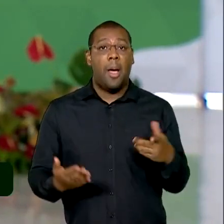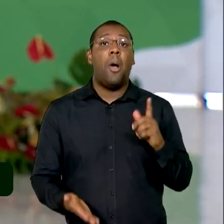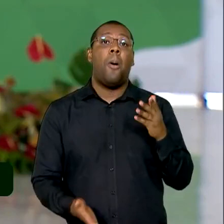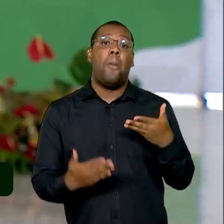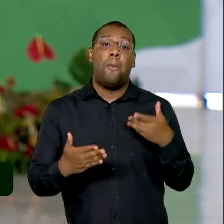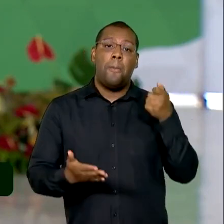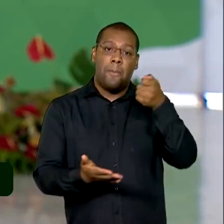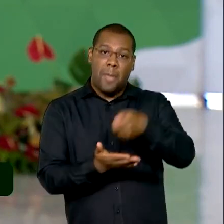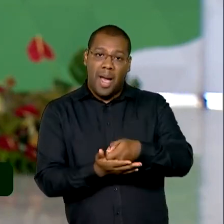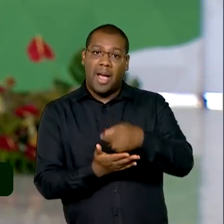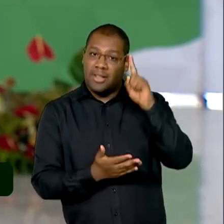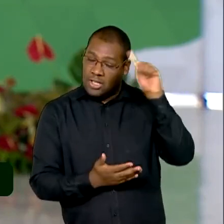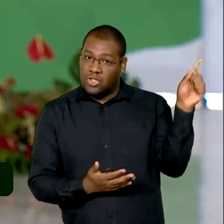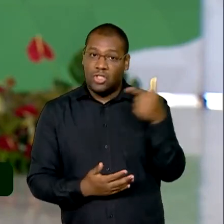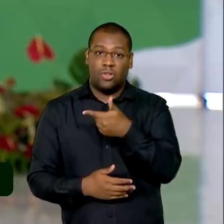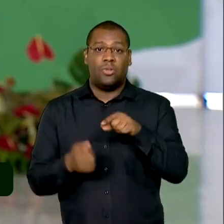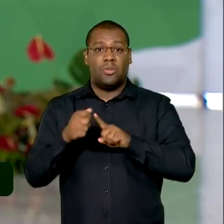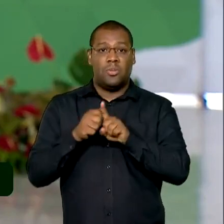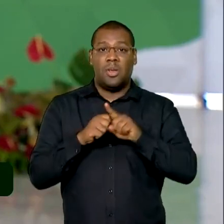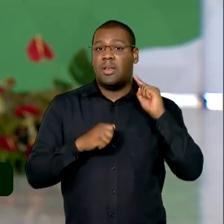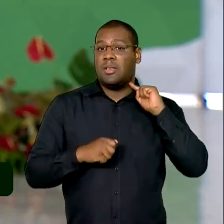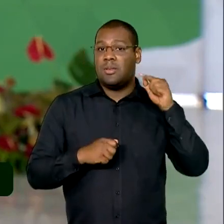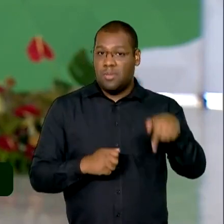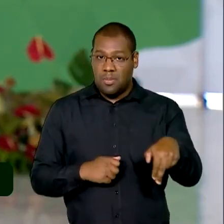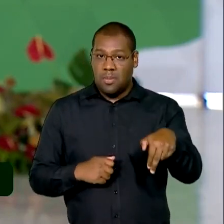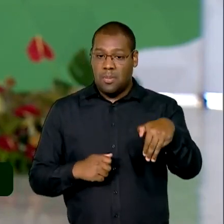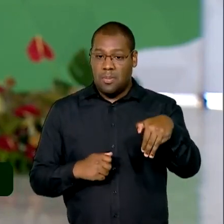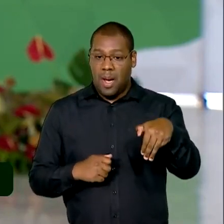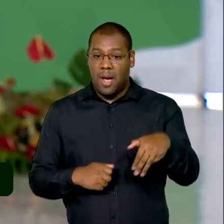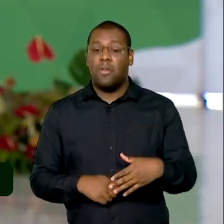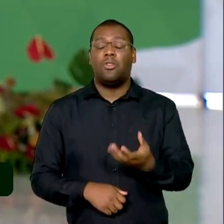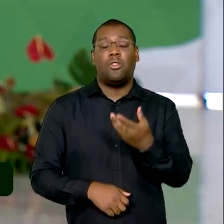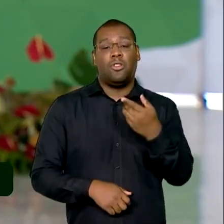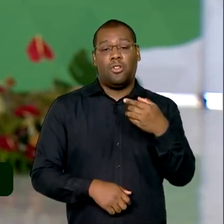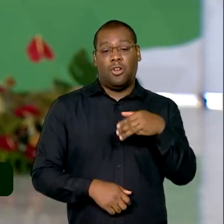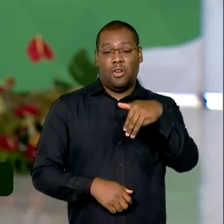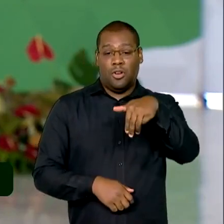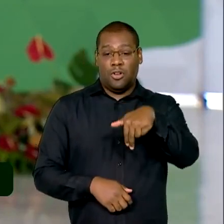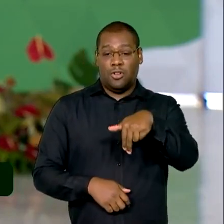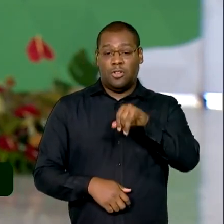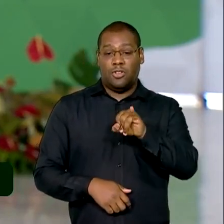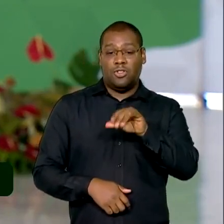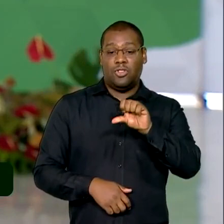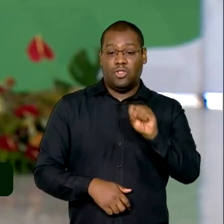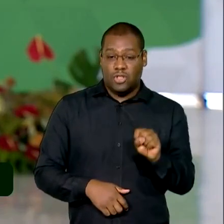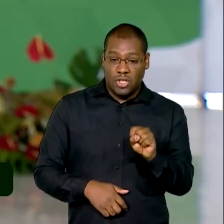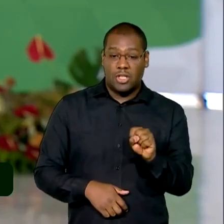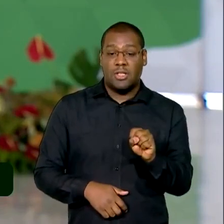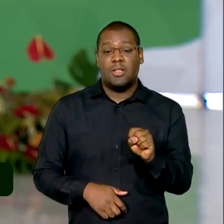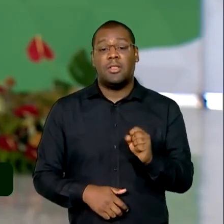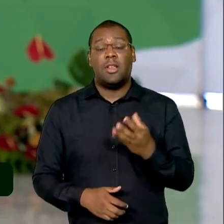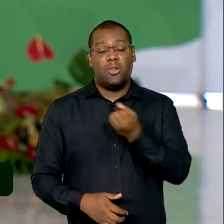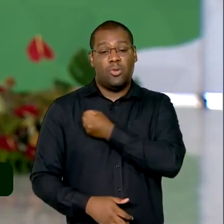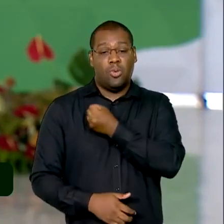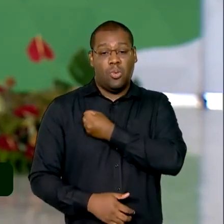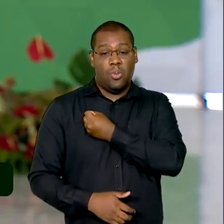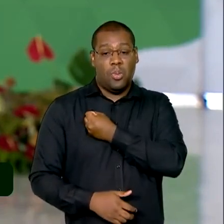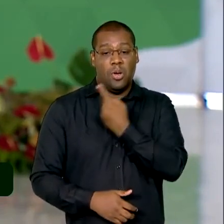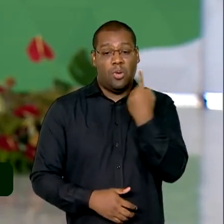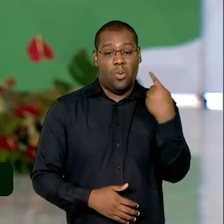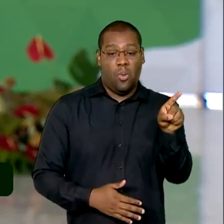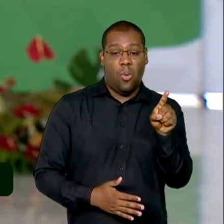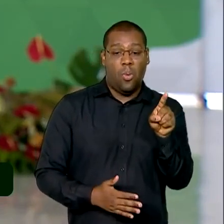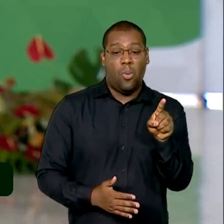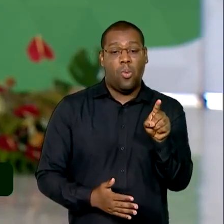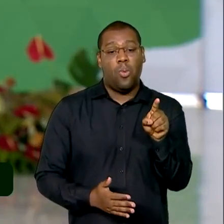e 6, no dia 3 de maio para NIS final 2 e 7 e assim por diante até o dia 8 de maio para NIS